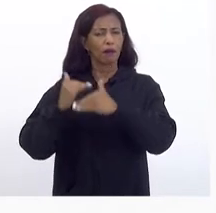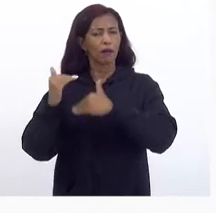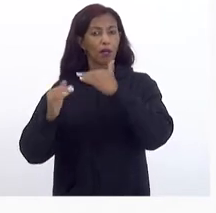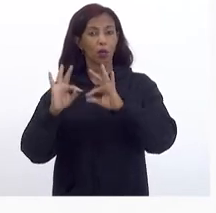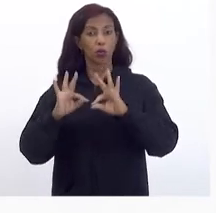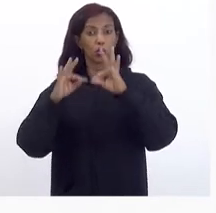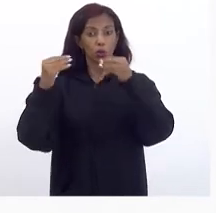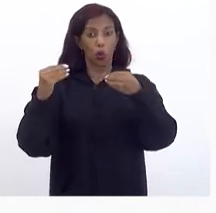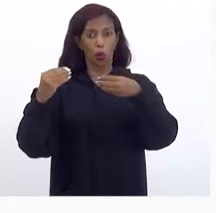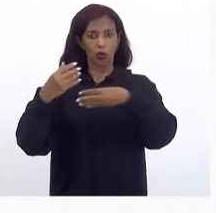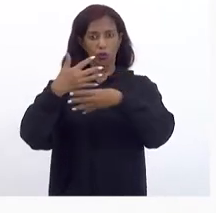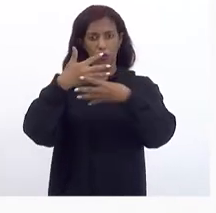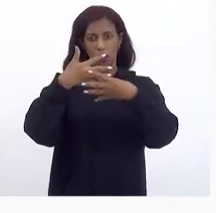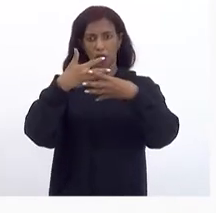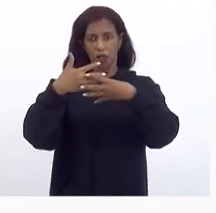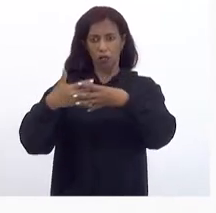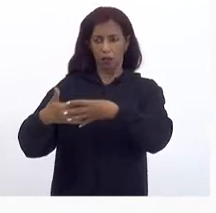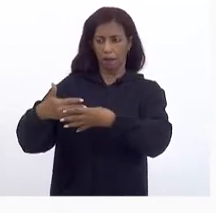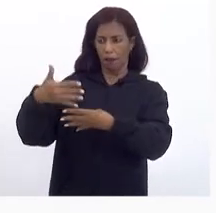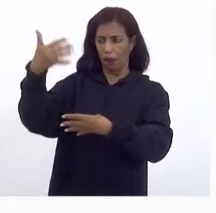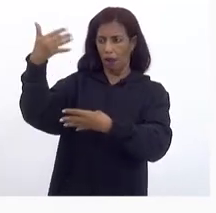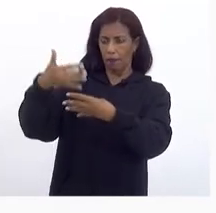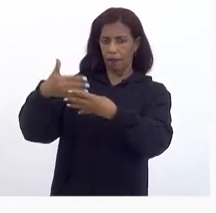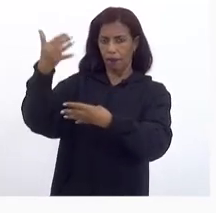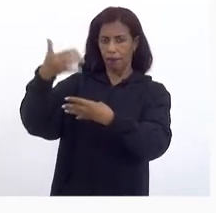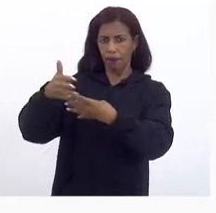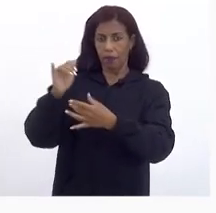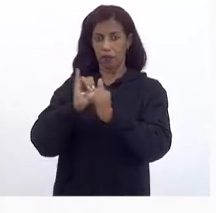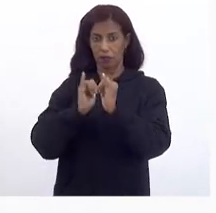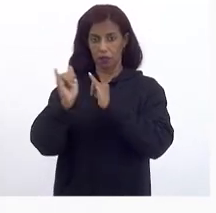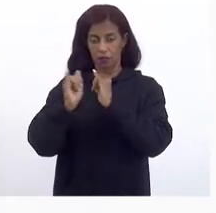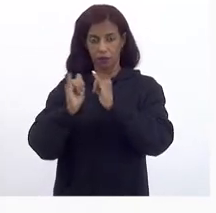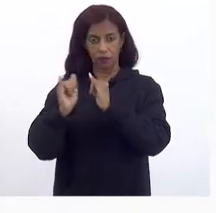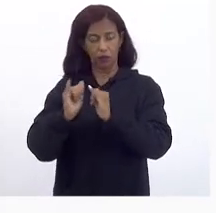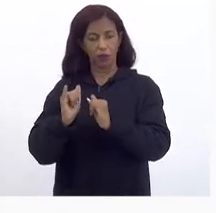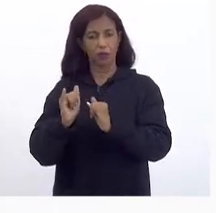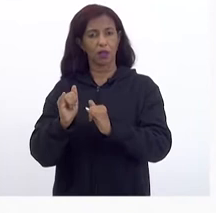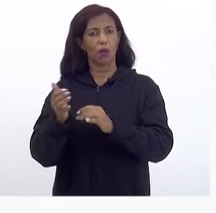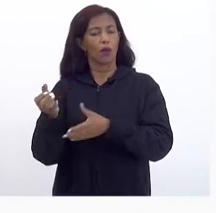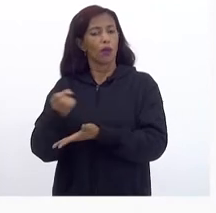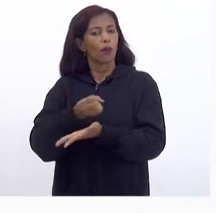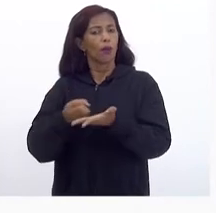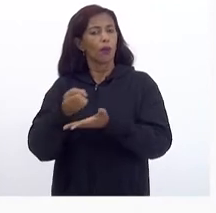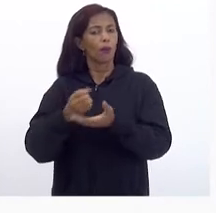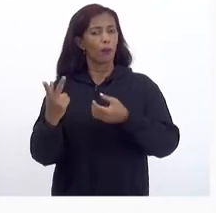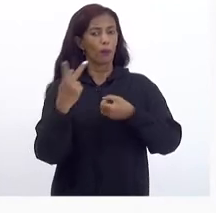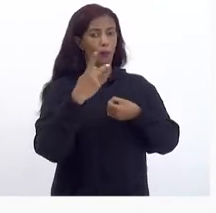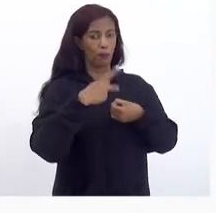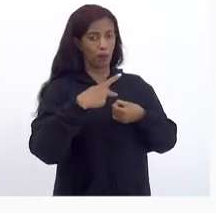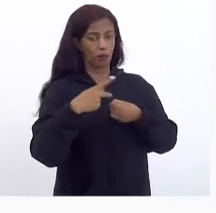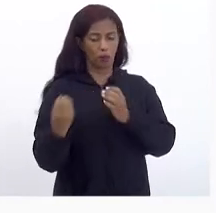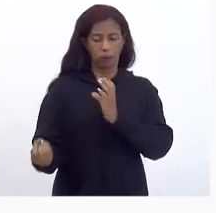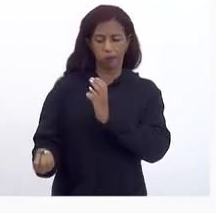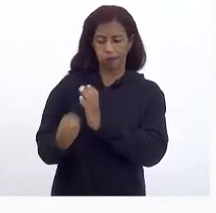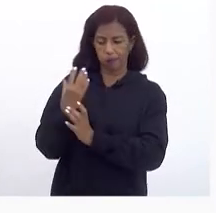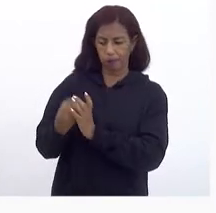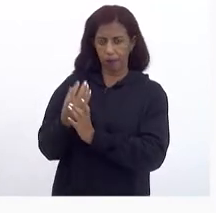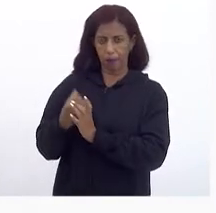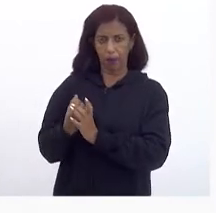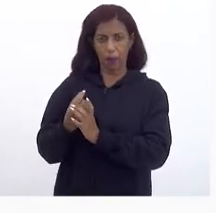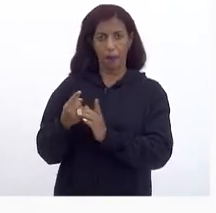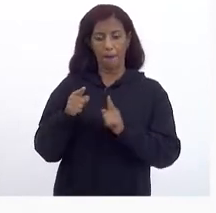Elas são feitas Com base Na agência Nacional Do petróleo A quantidade De produção Por metro Cúbico